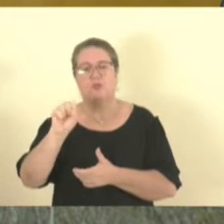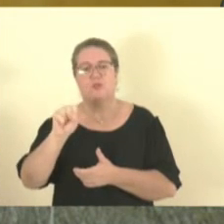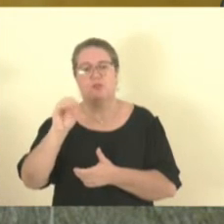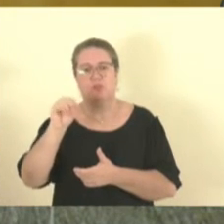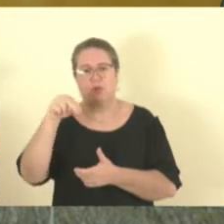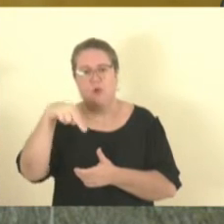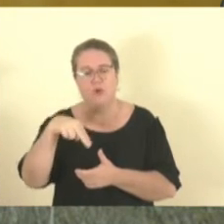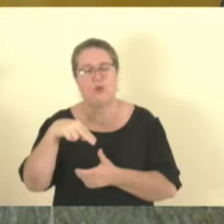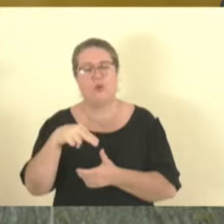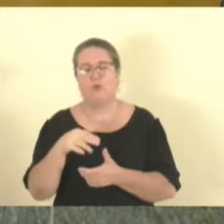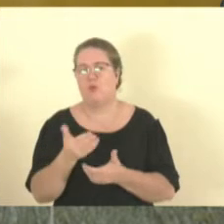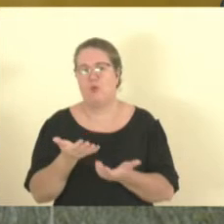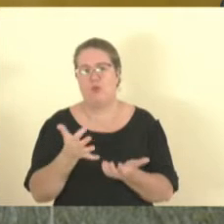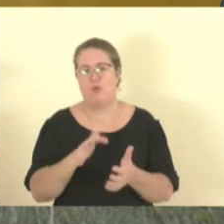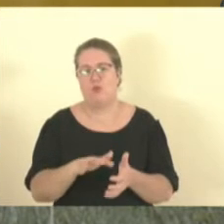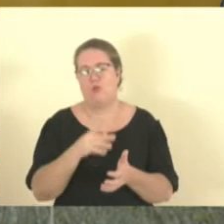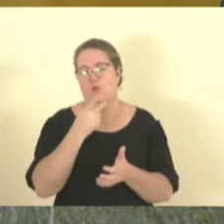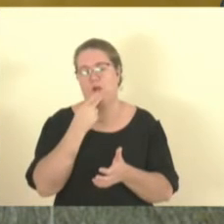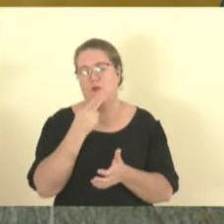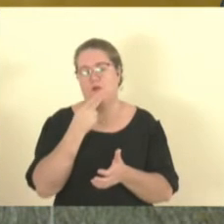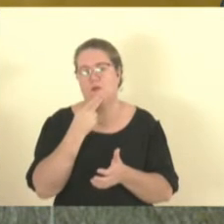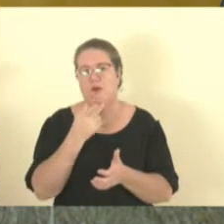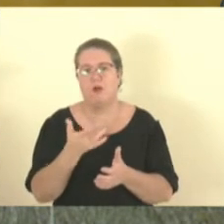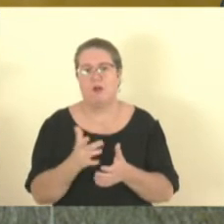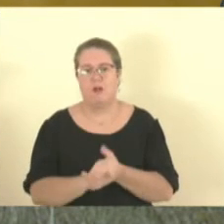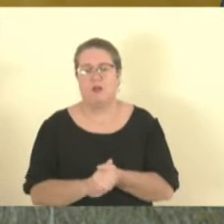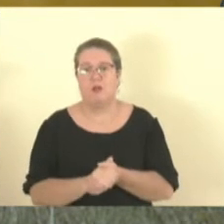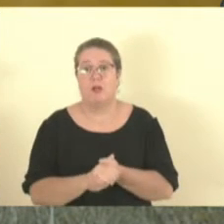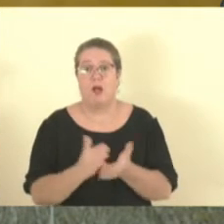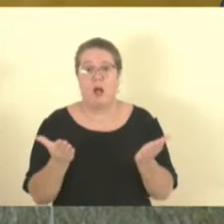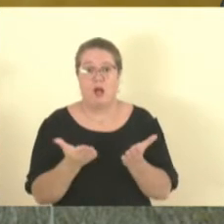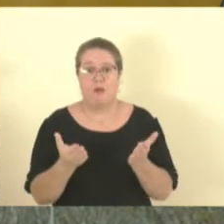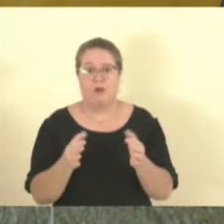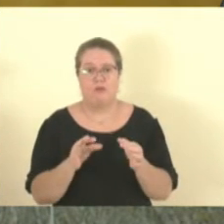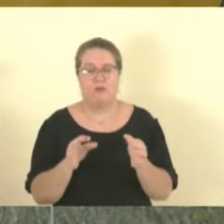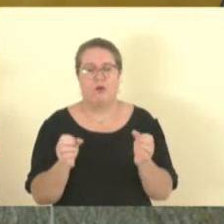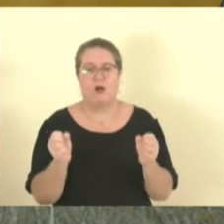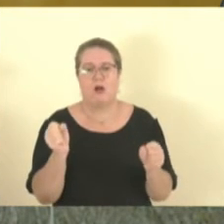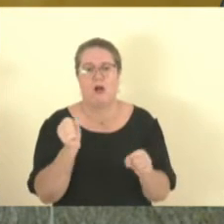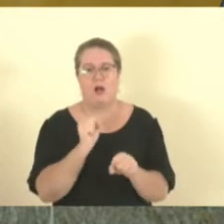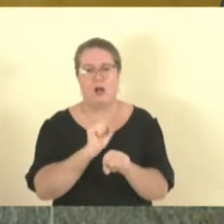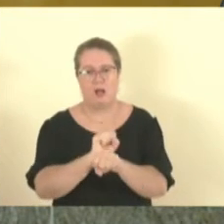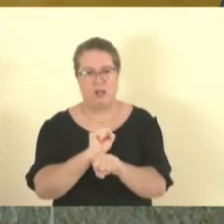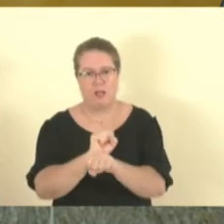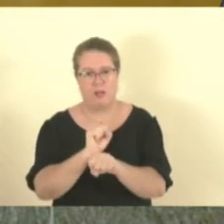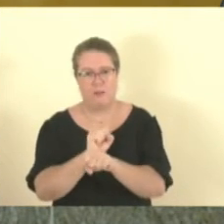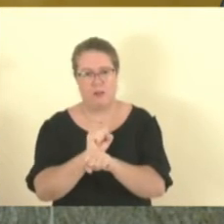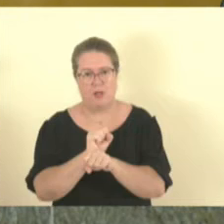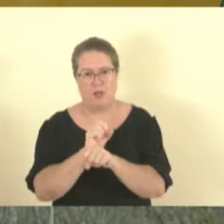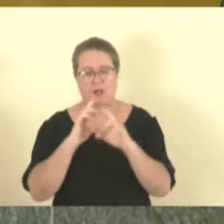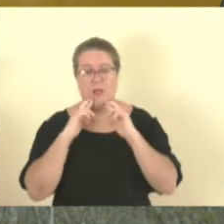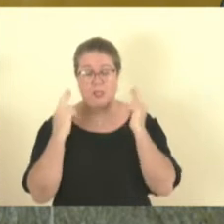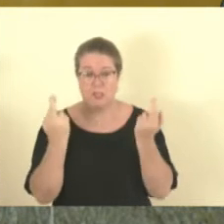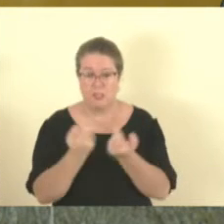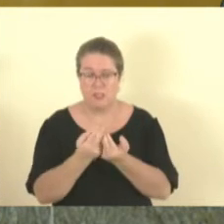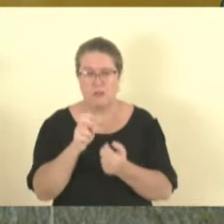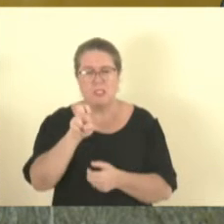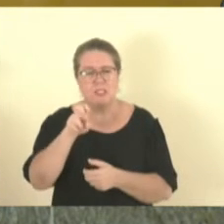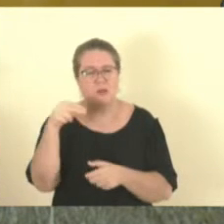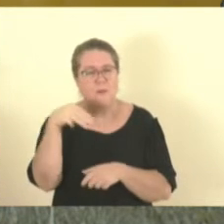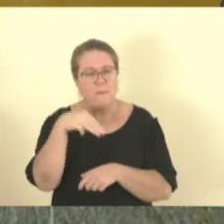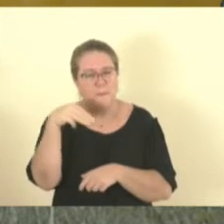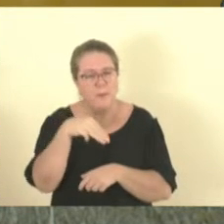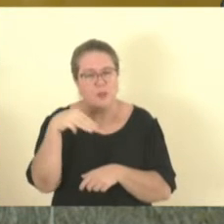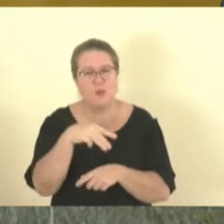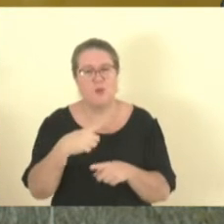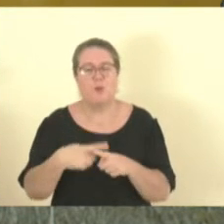Declinado, Sr. Presidente. Tendo declinado, eu vou suspender a sessão por cinco minutos, para que a gente possa receber aqui a